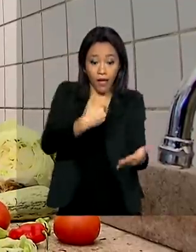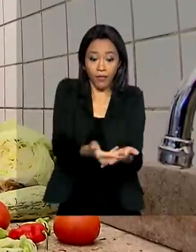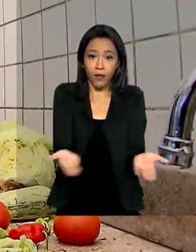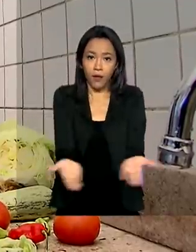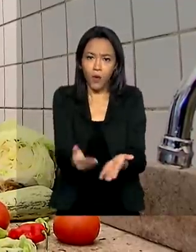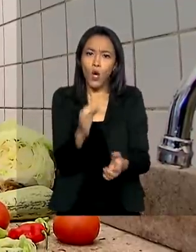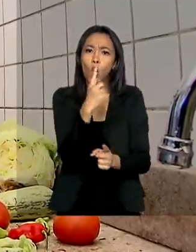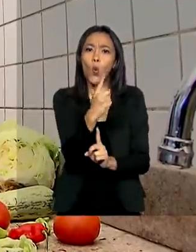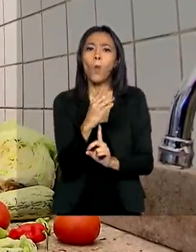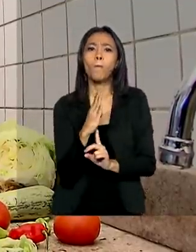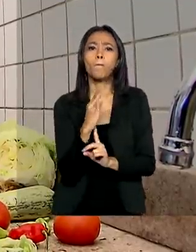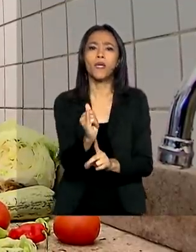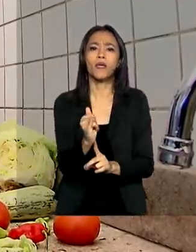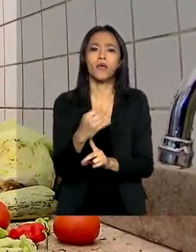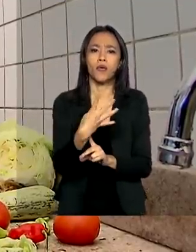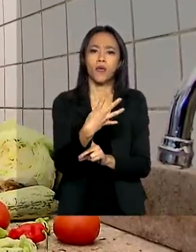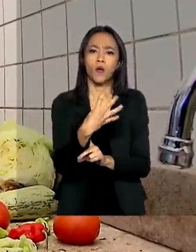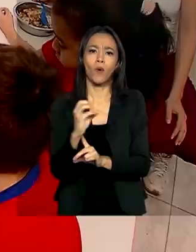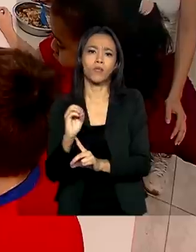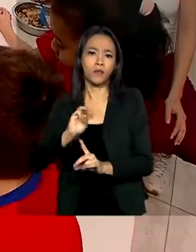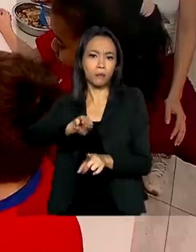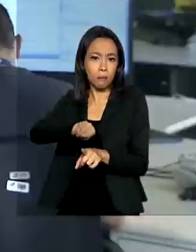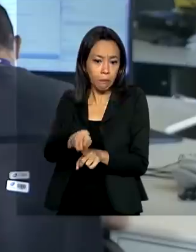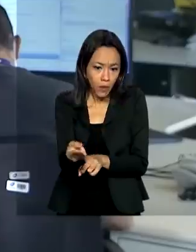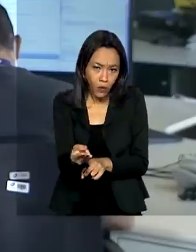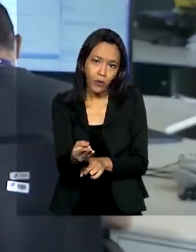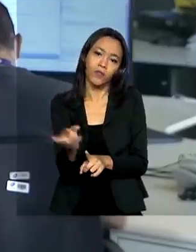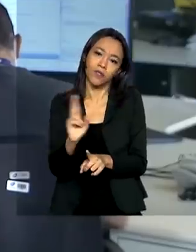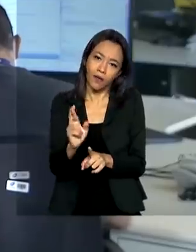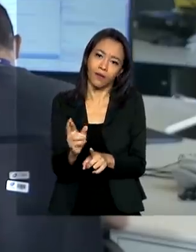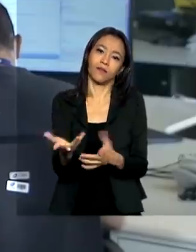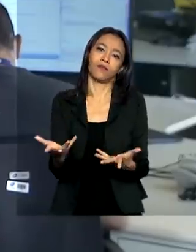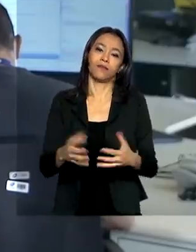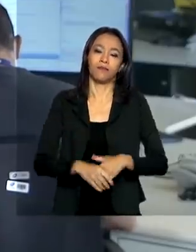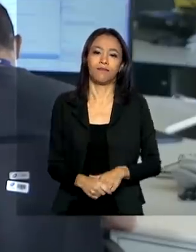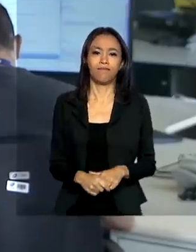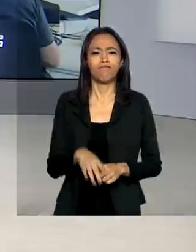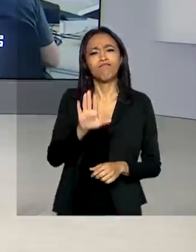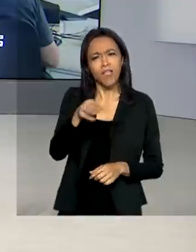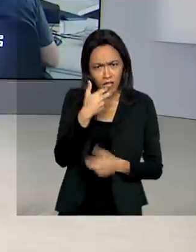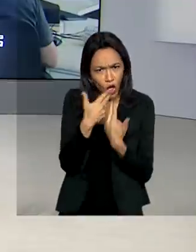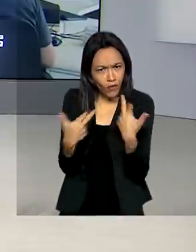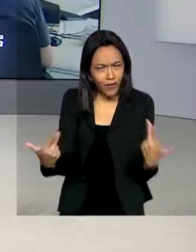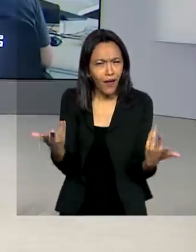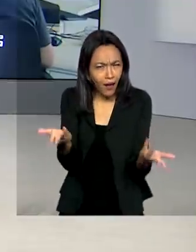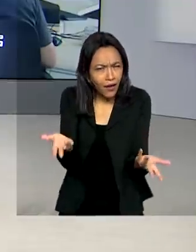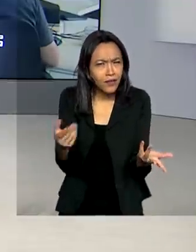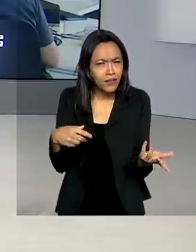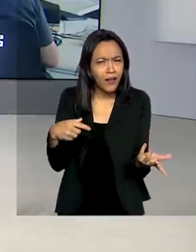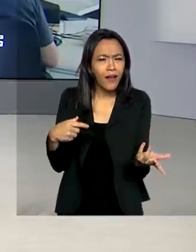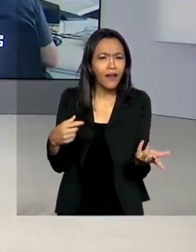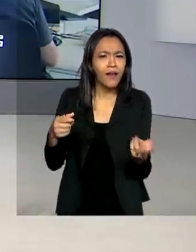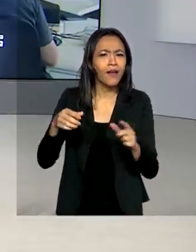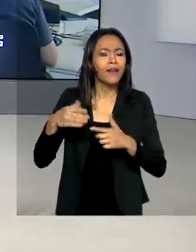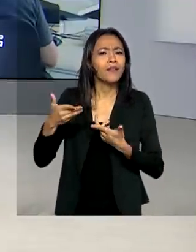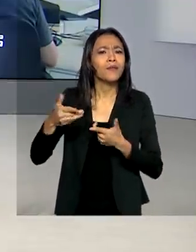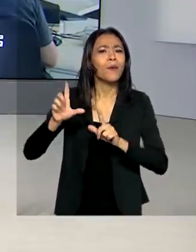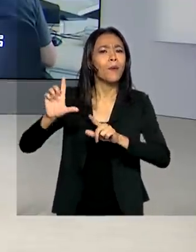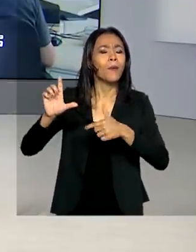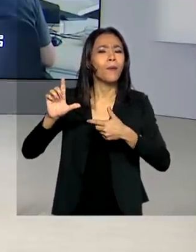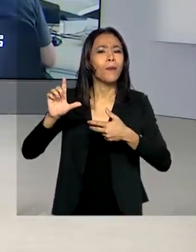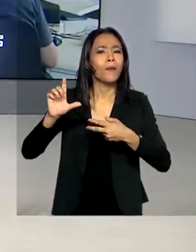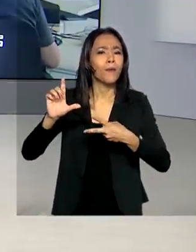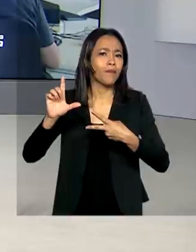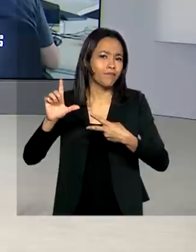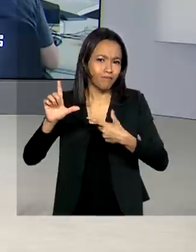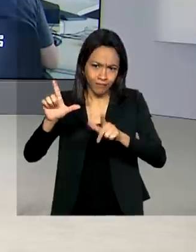é de 1 bilhão e 400 milhões de reais. Renata. Cláudia, tem novidades aí no passe livre para pessoas com deficiência, né?